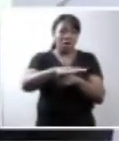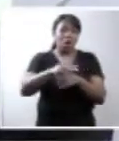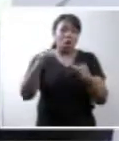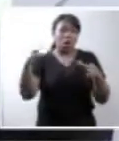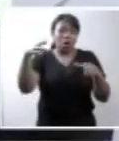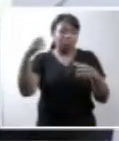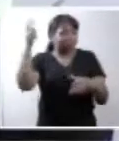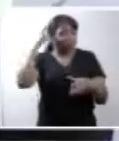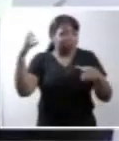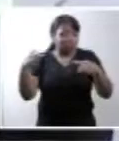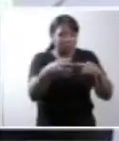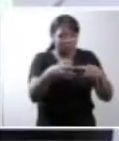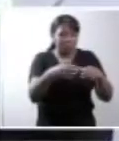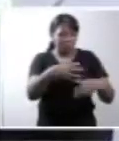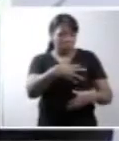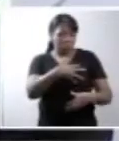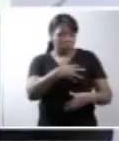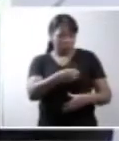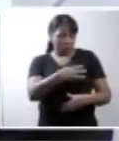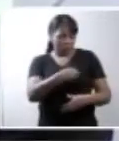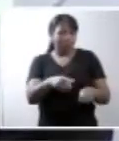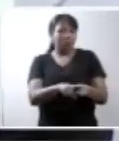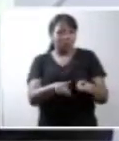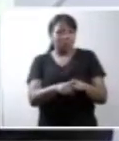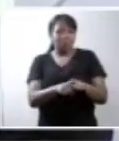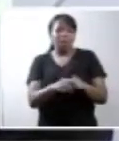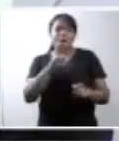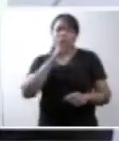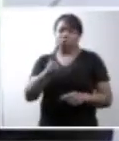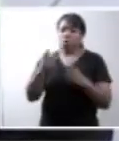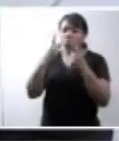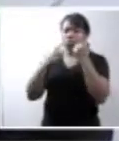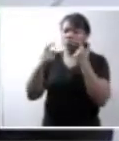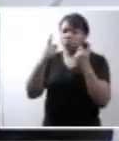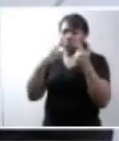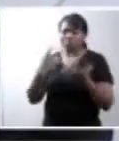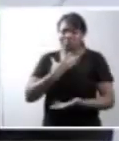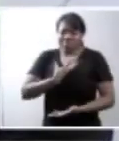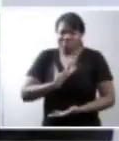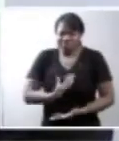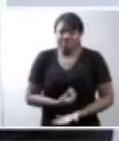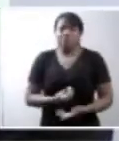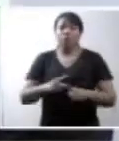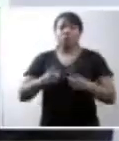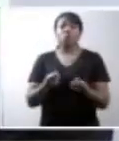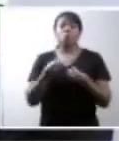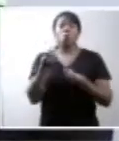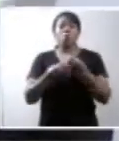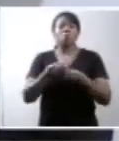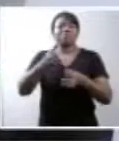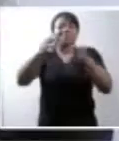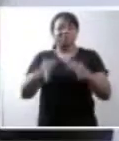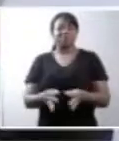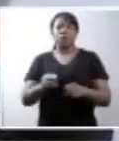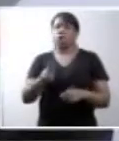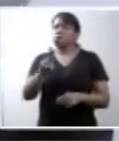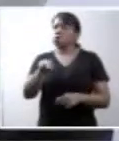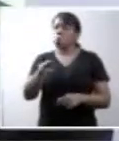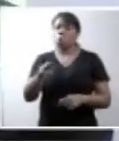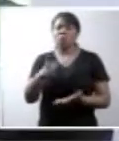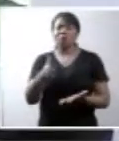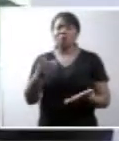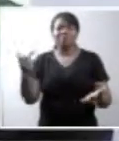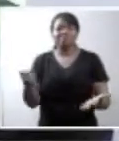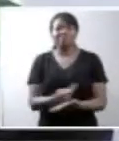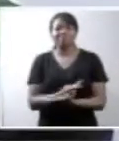nascimento. Tomada pelo choro, responde a si mesma com angústia, mas com certeza. Nunca que